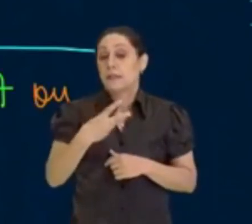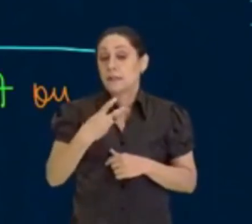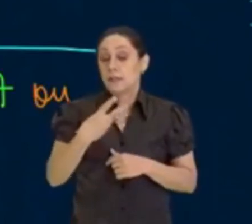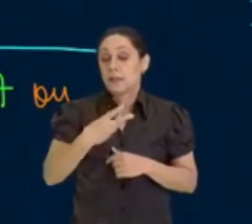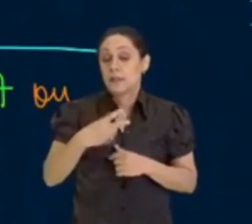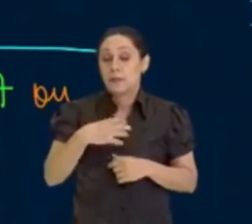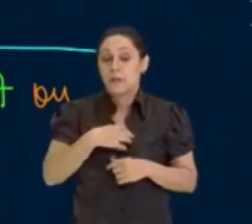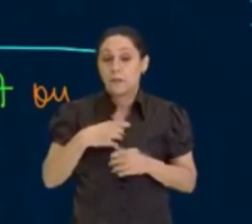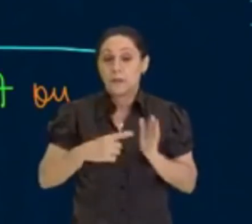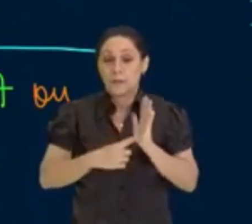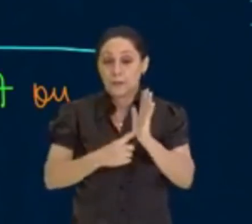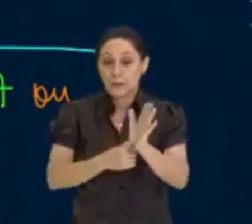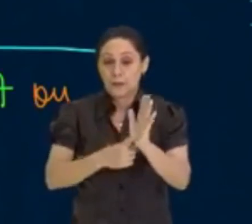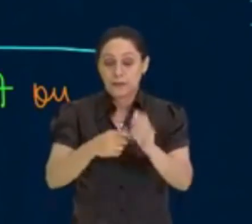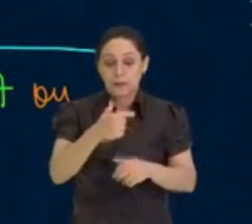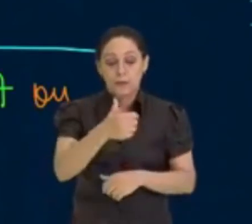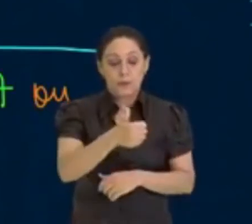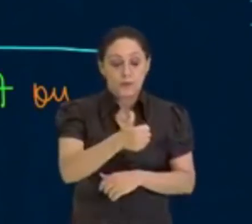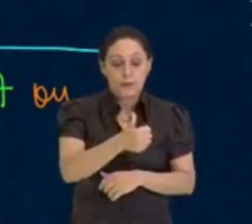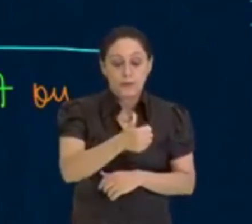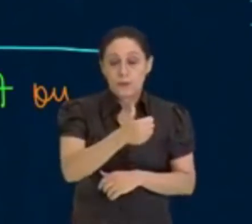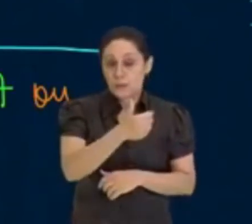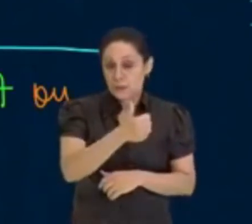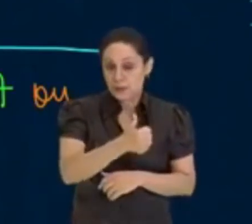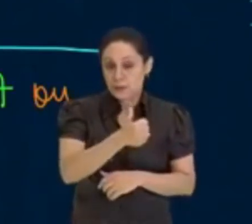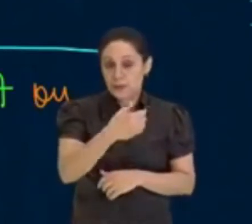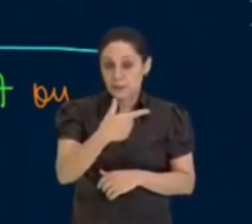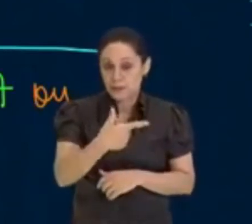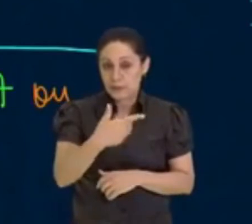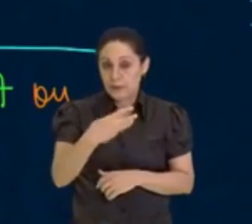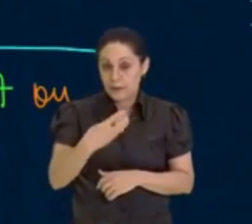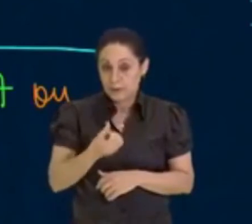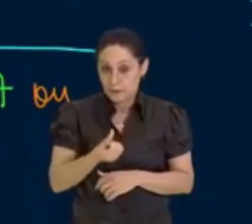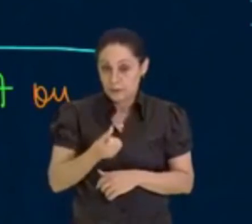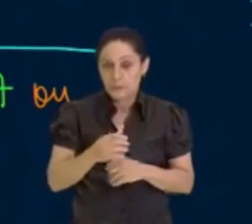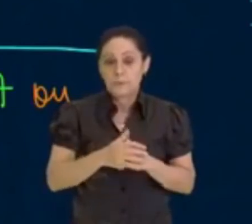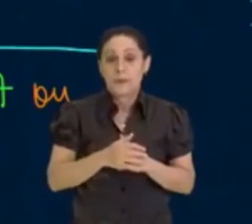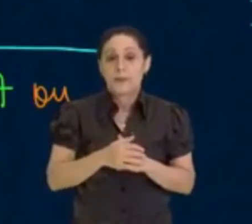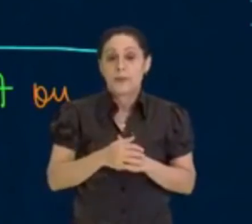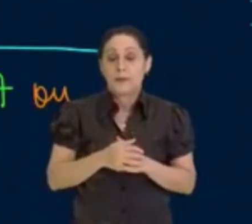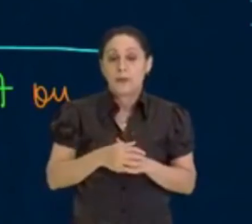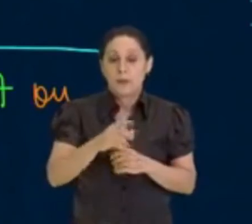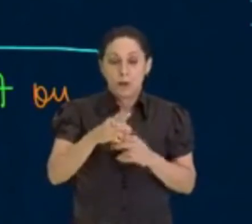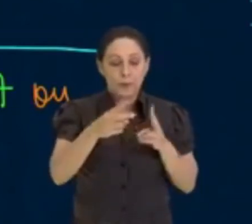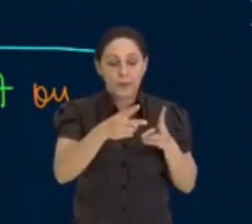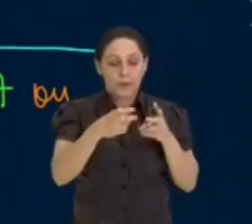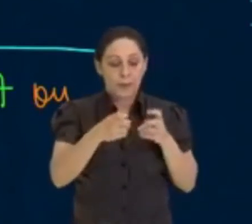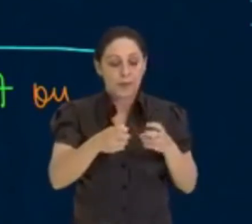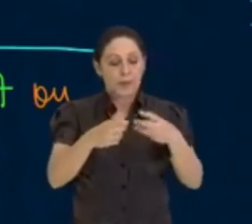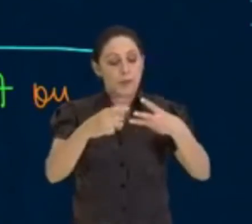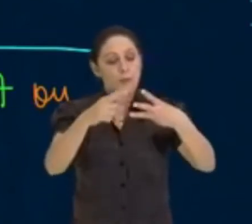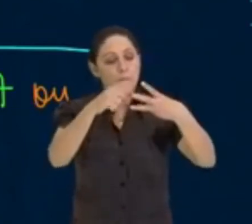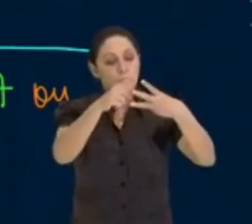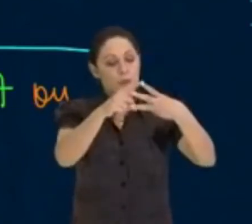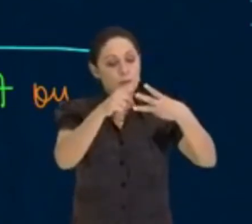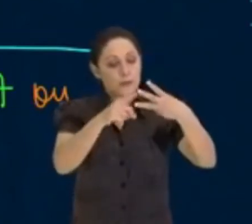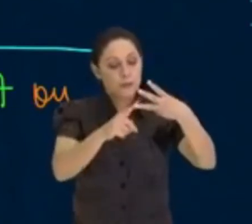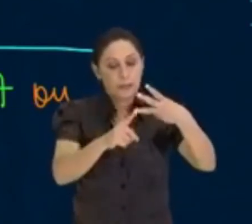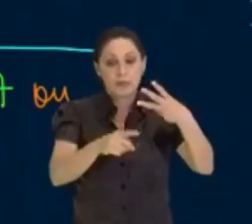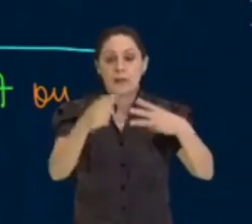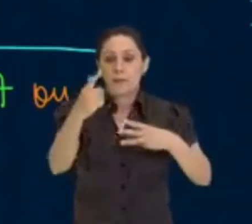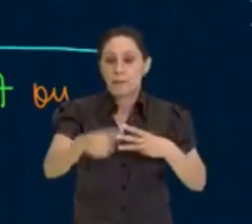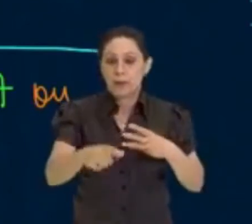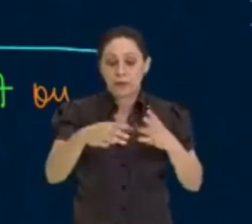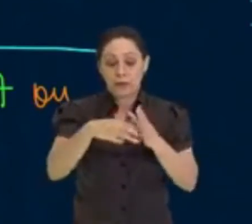126? Bem, eu notei aqui no meio que esse 3, ele repete duas vezes, Então, eu posso representar em forma de